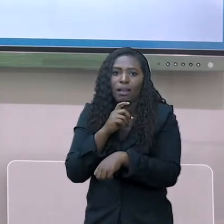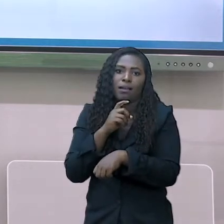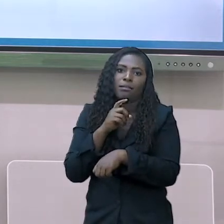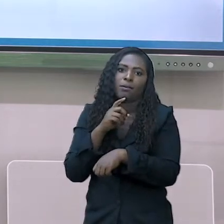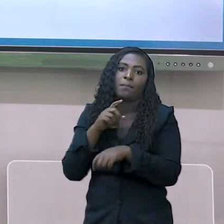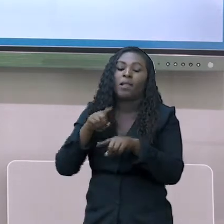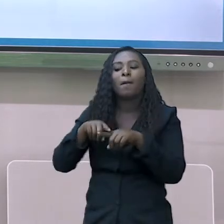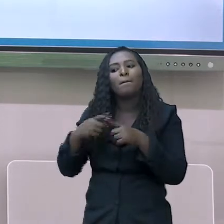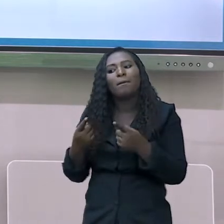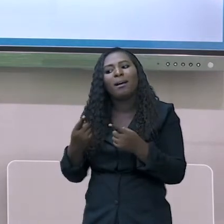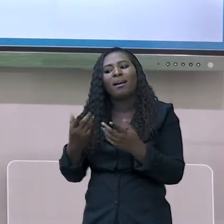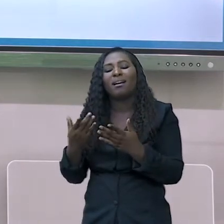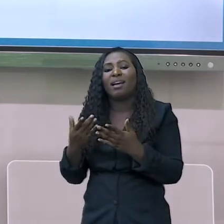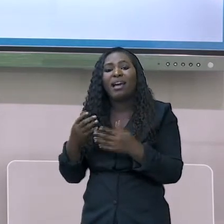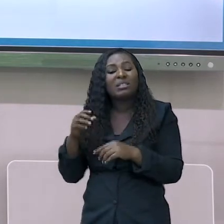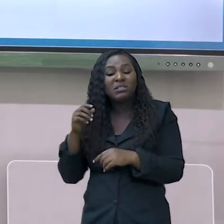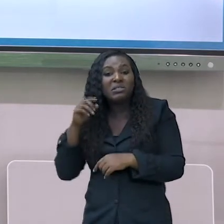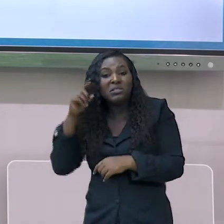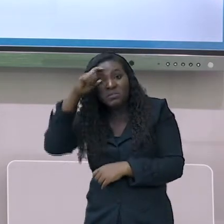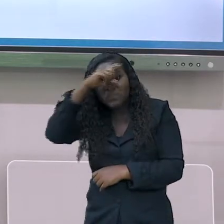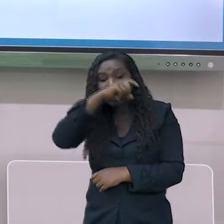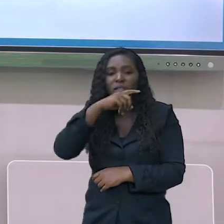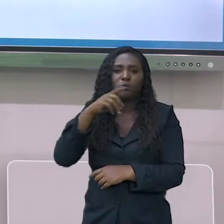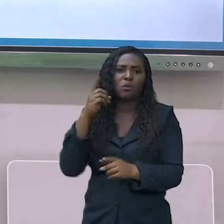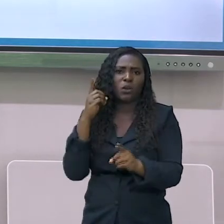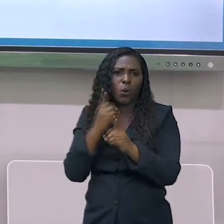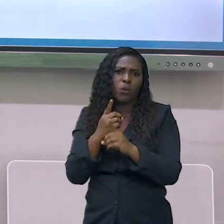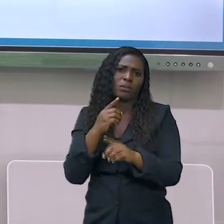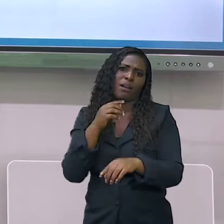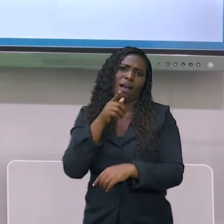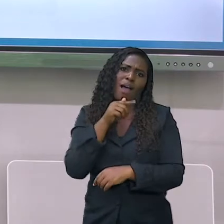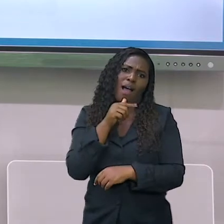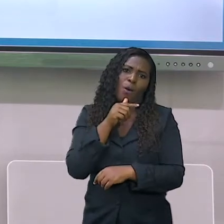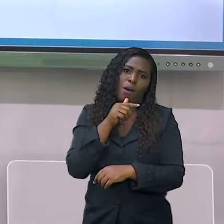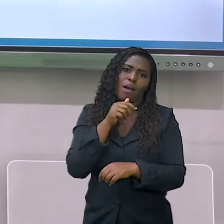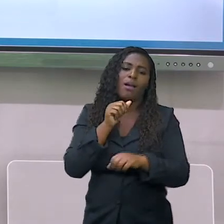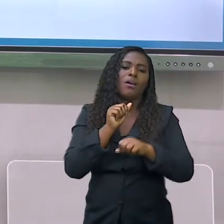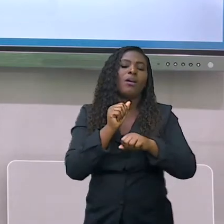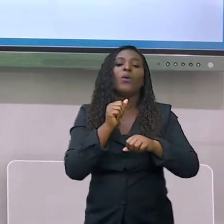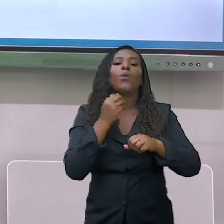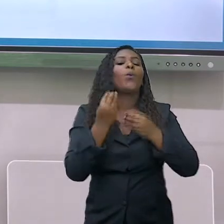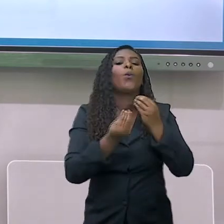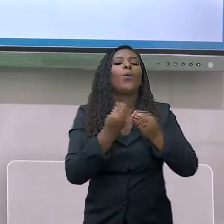para obter a água no seu estado líquido.